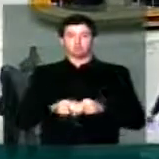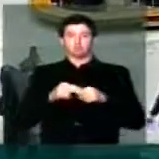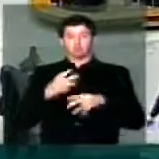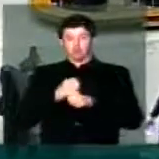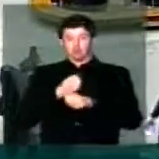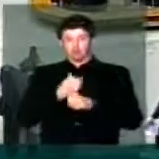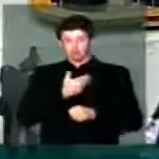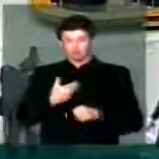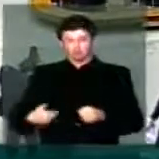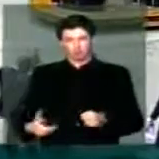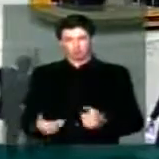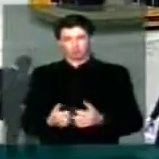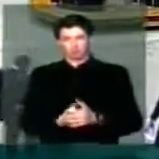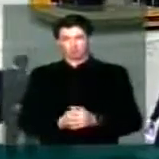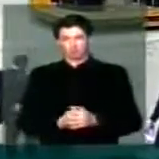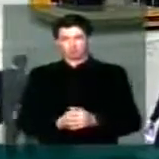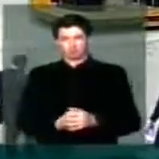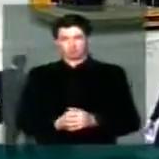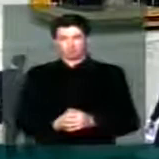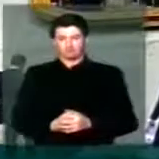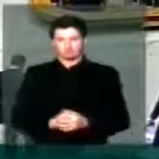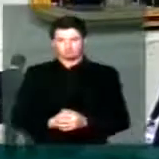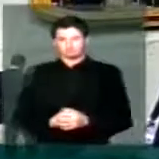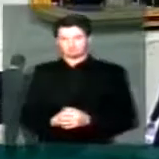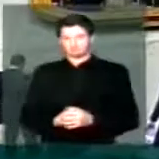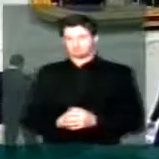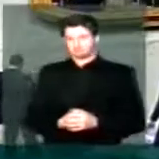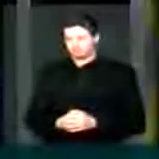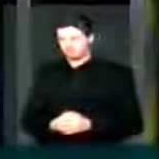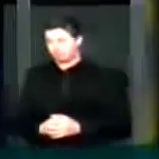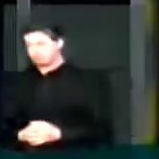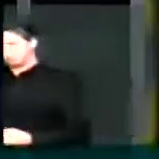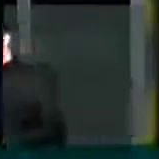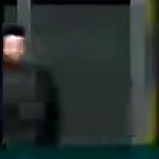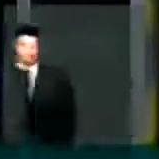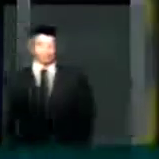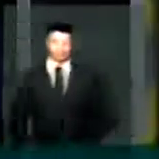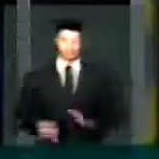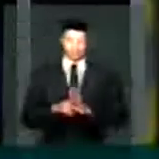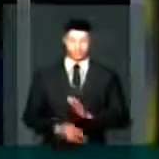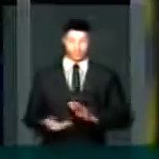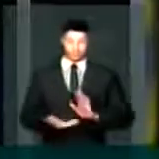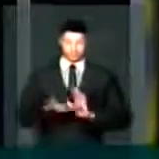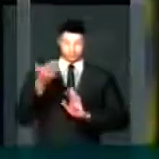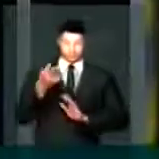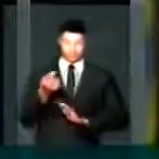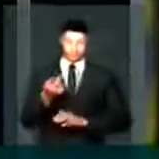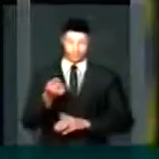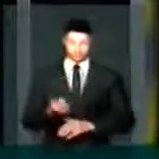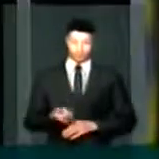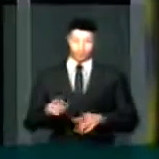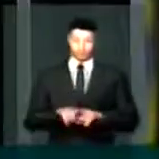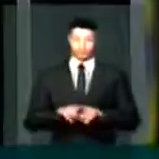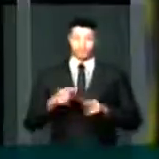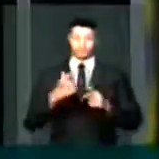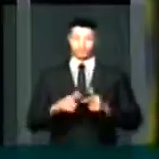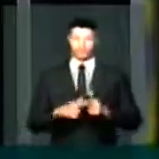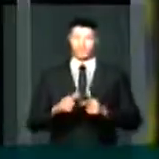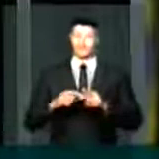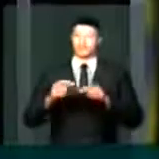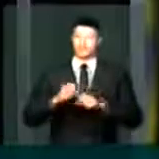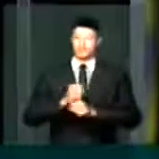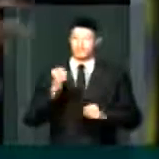contas públicas, a situação crescente de carestia, de aumento de preços e a situação